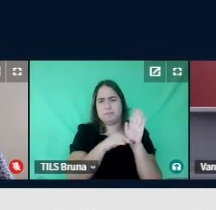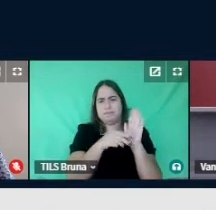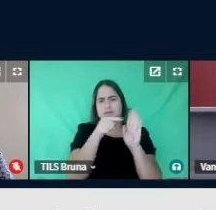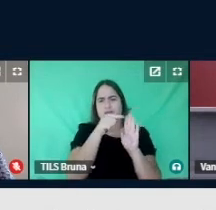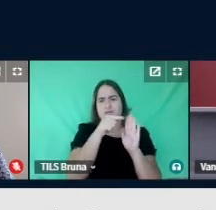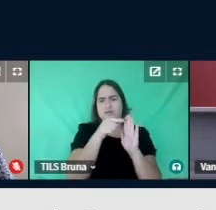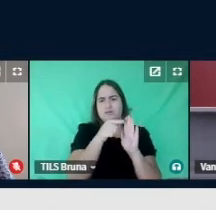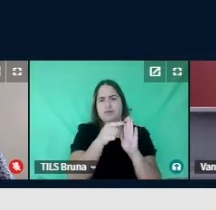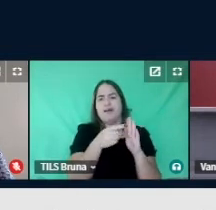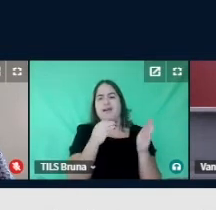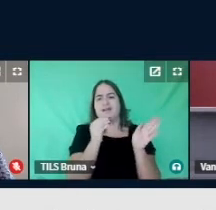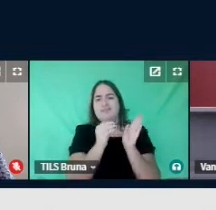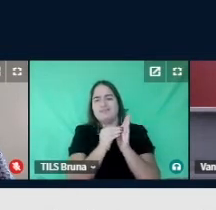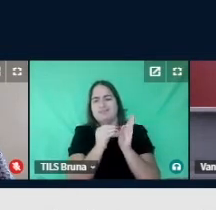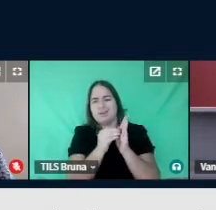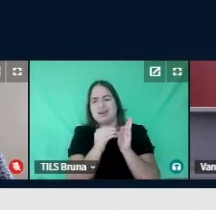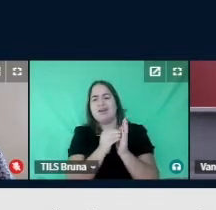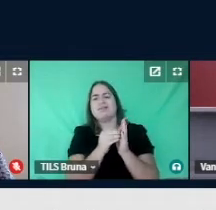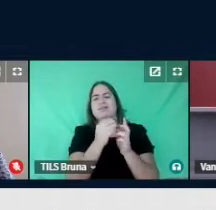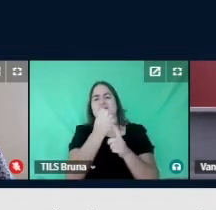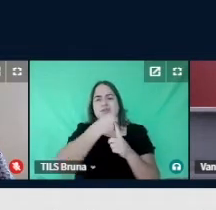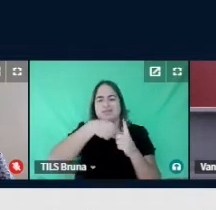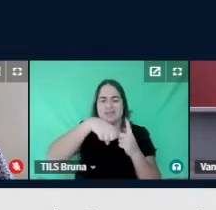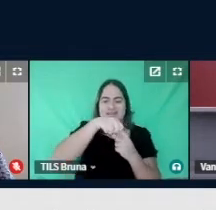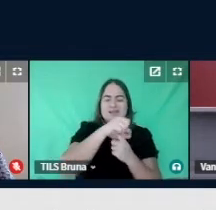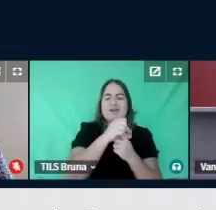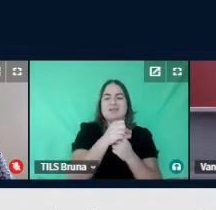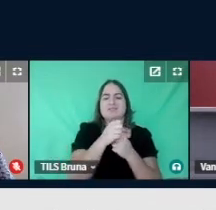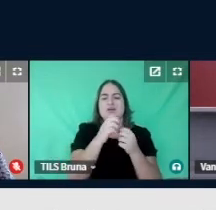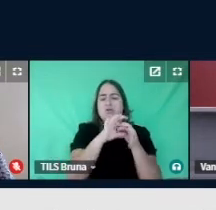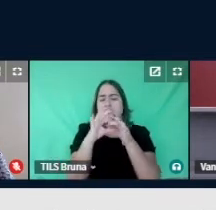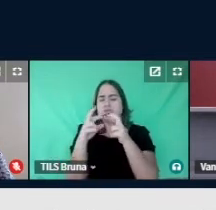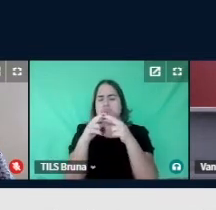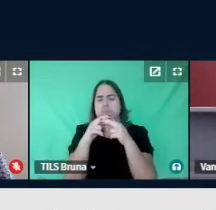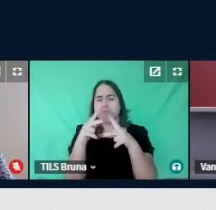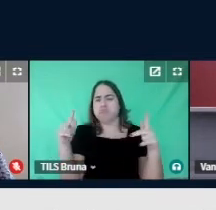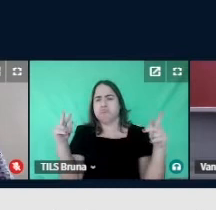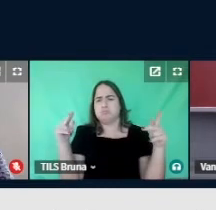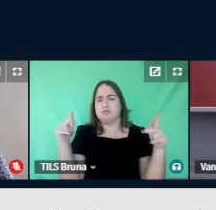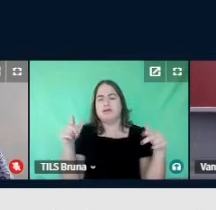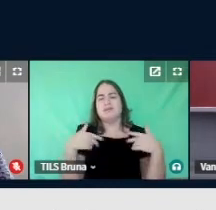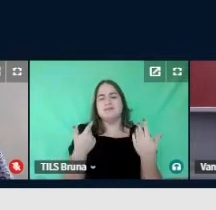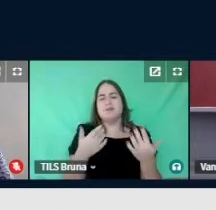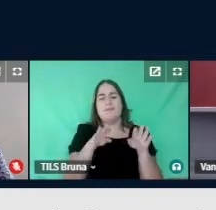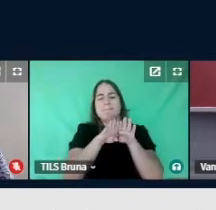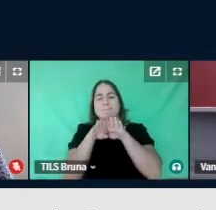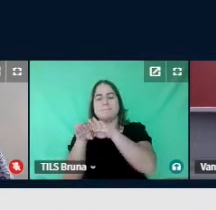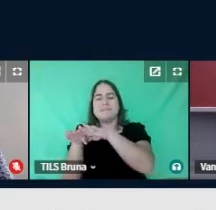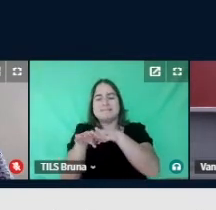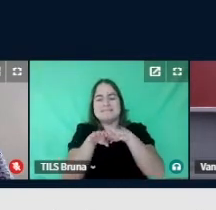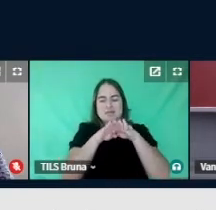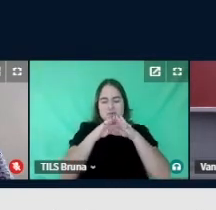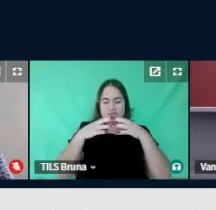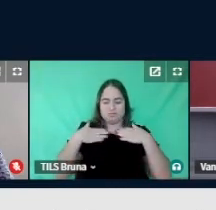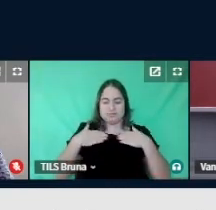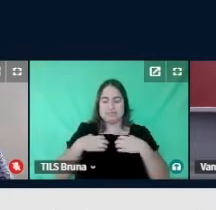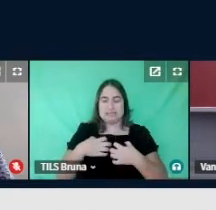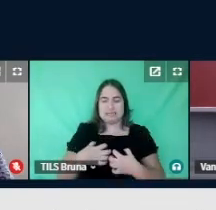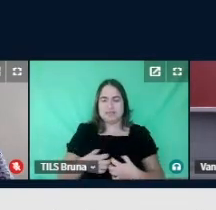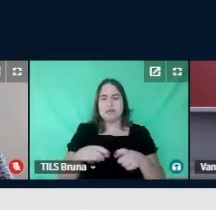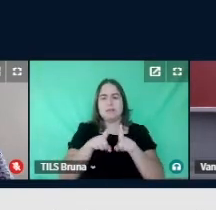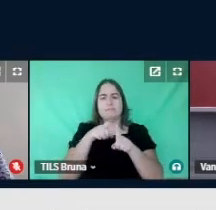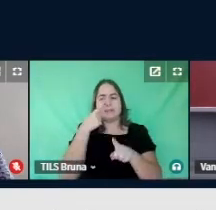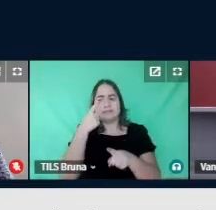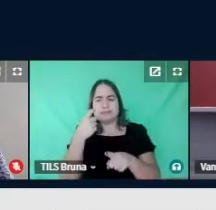social e na interação social em múltiplos contextos, padrões restritos e repetitivos de comportamento, interesses ou atividades.